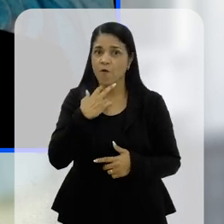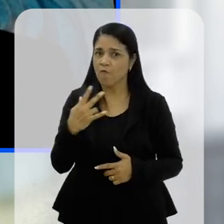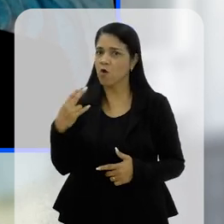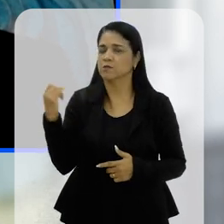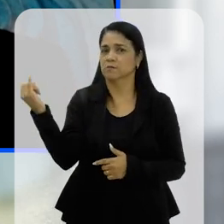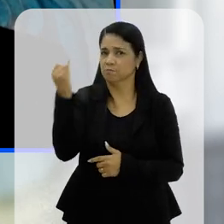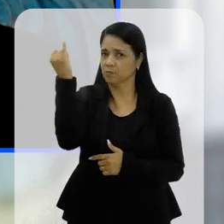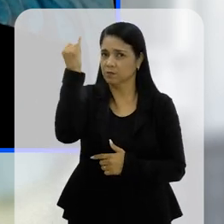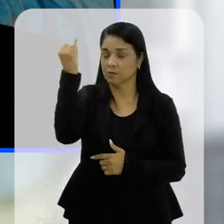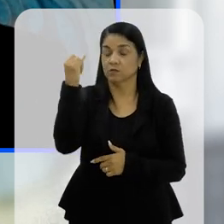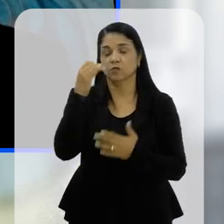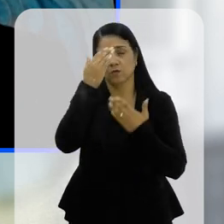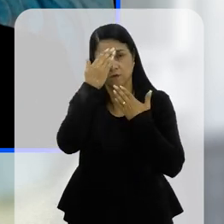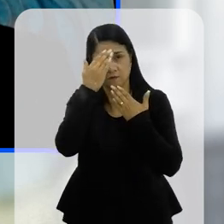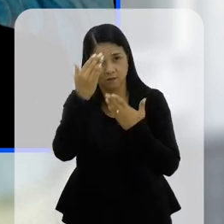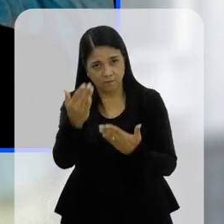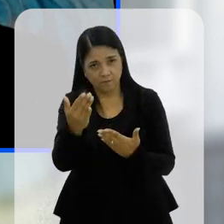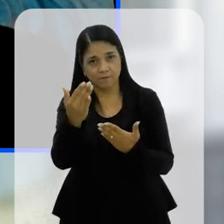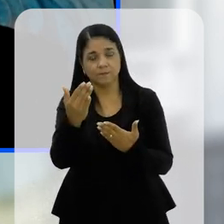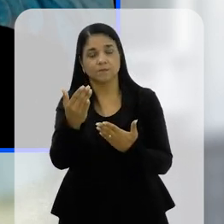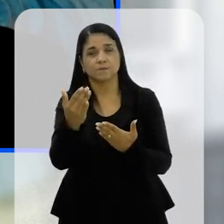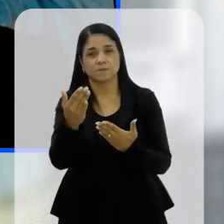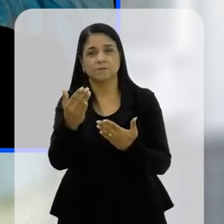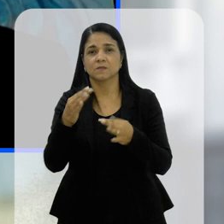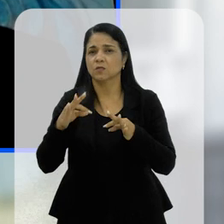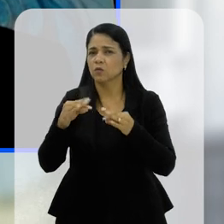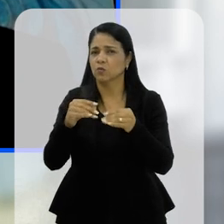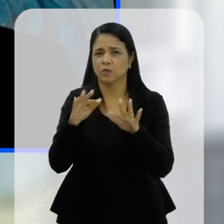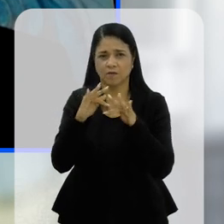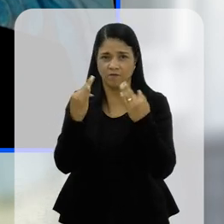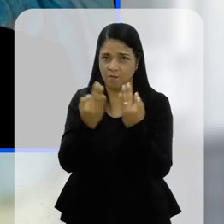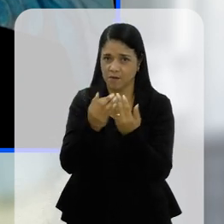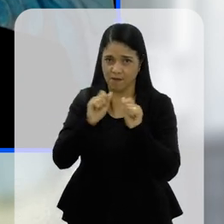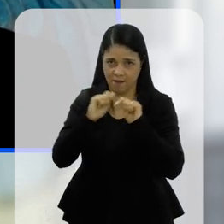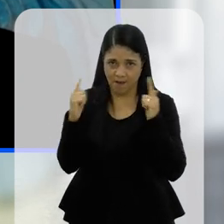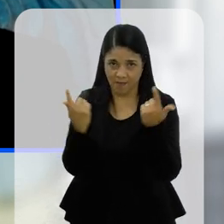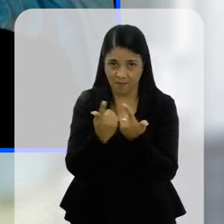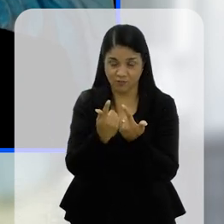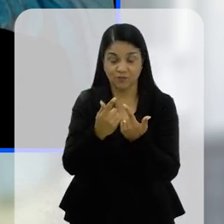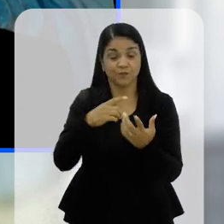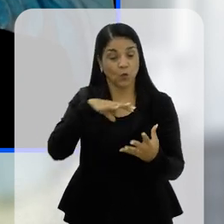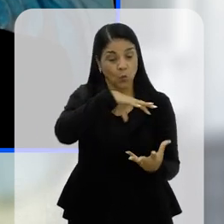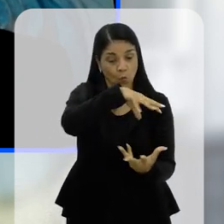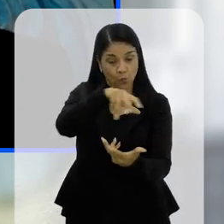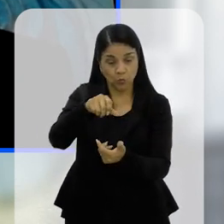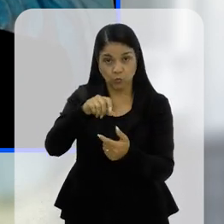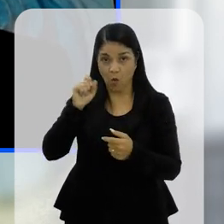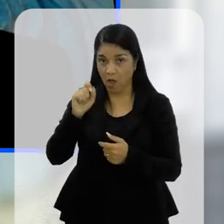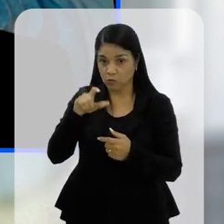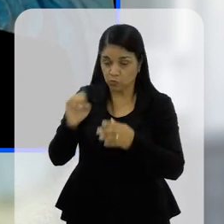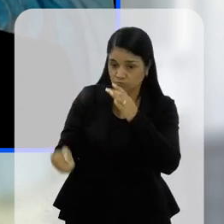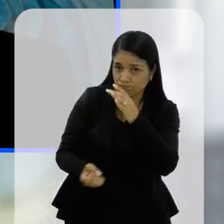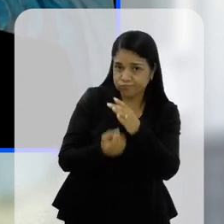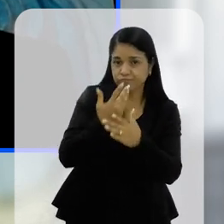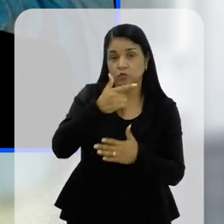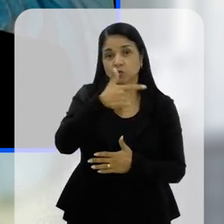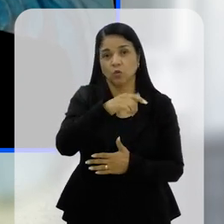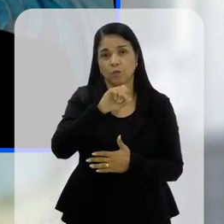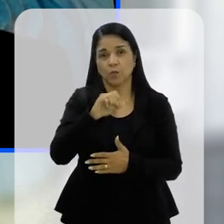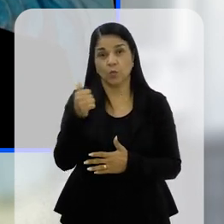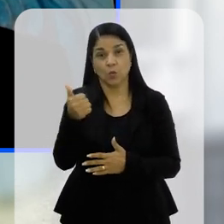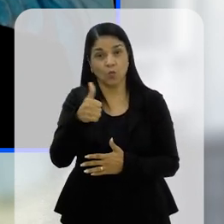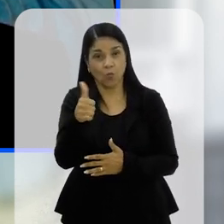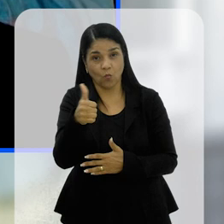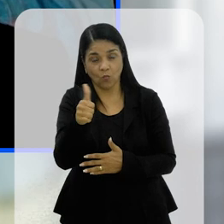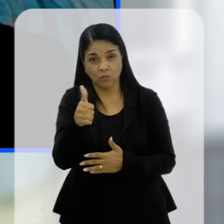importante. Então, só temos a agradecer aí a toda a família. Bom, o Mundo Azul surgiu em 2011,